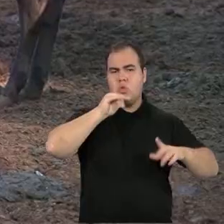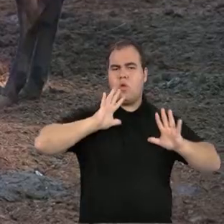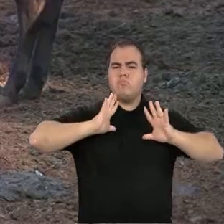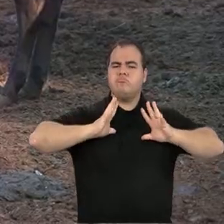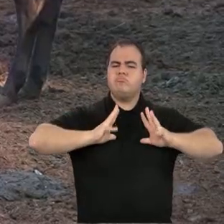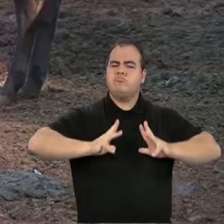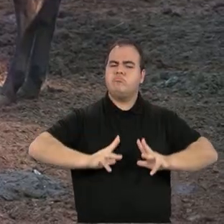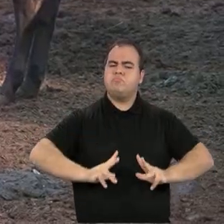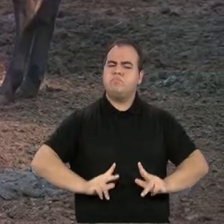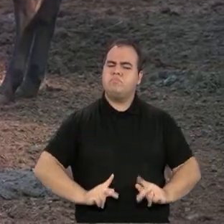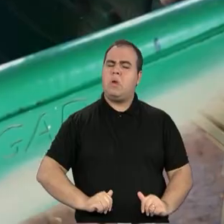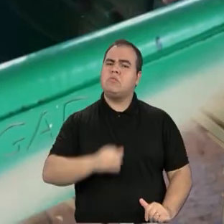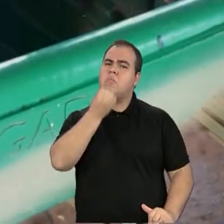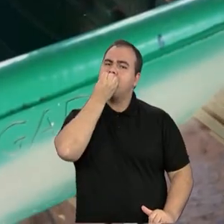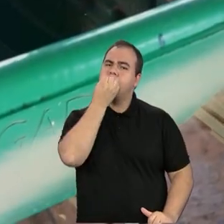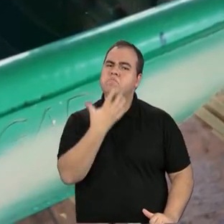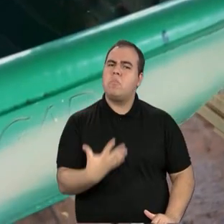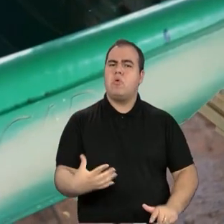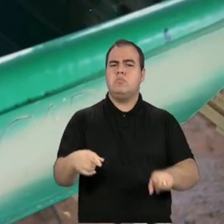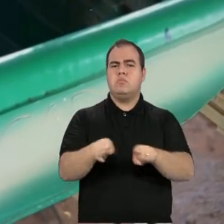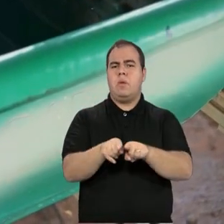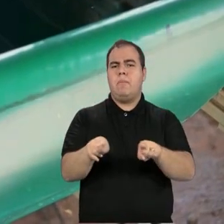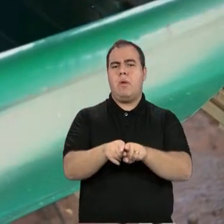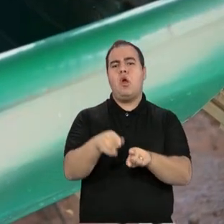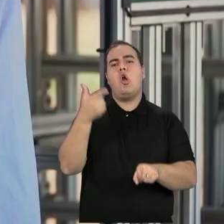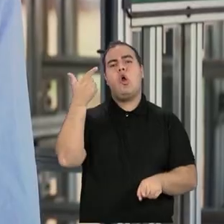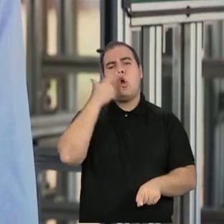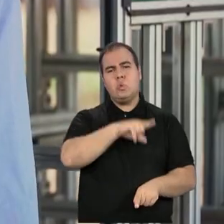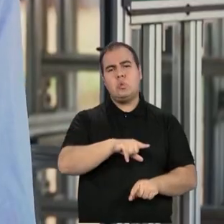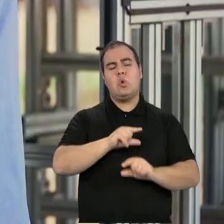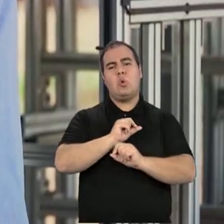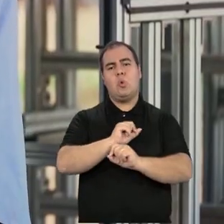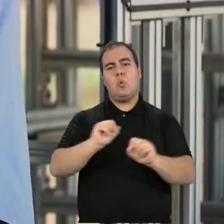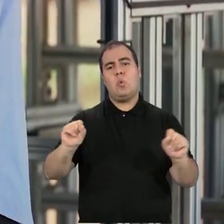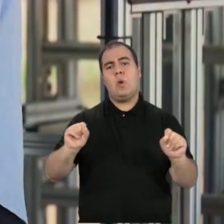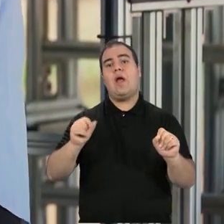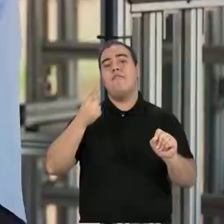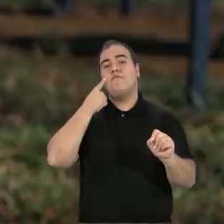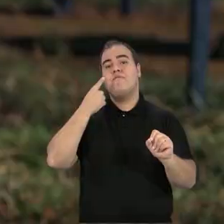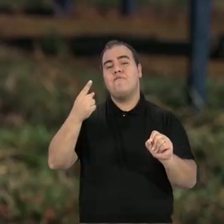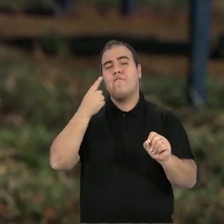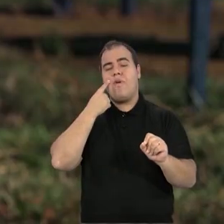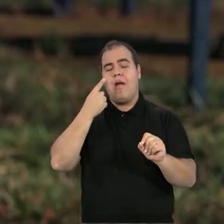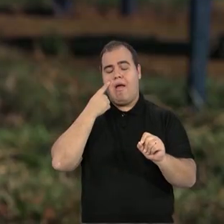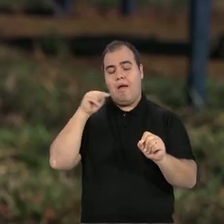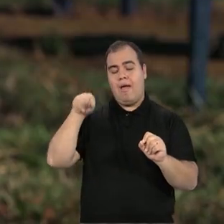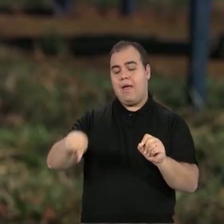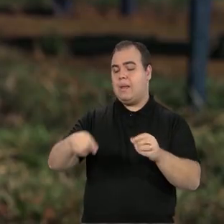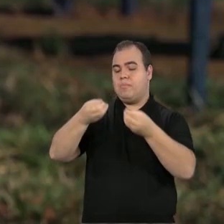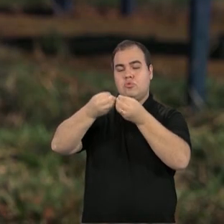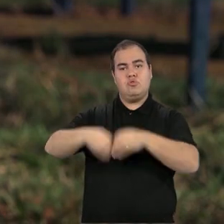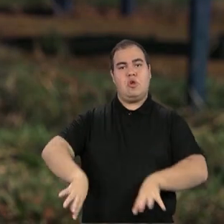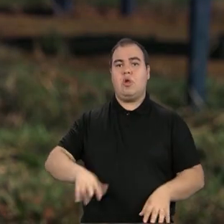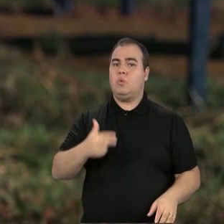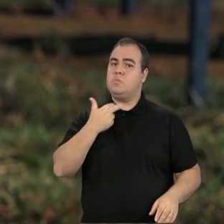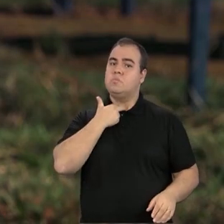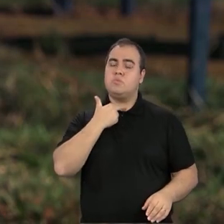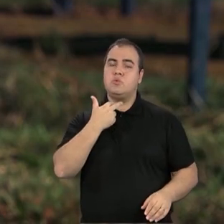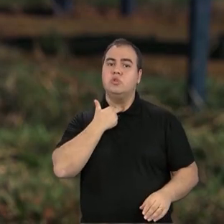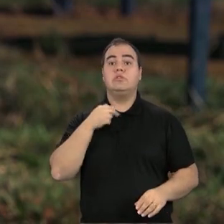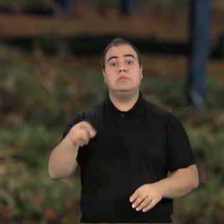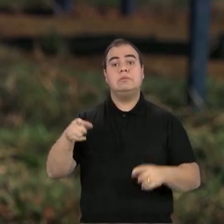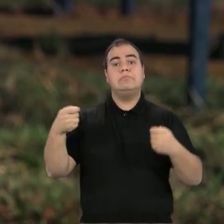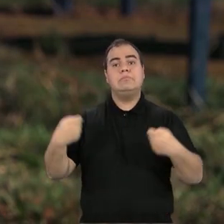frequente, pra não inibir o consumo e, consequentemente, prejudicar o desempenho dos animais. É necessário que se tenha processos de